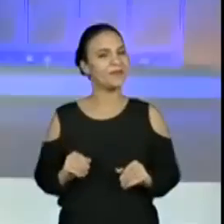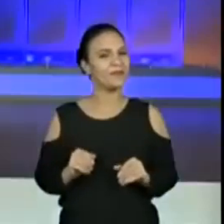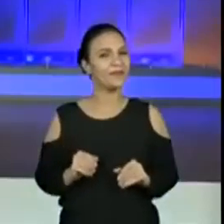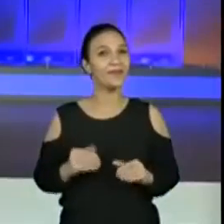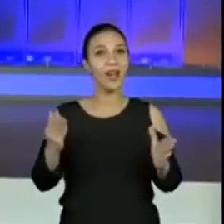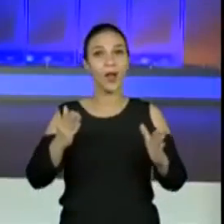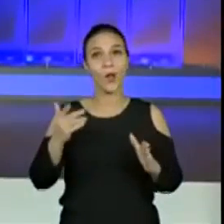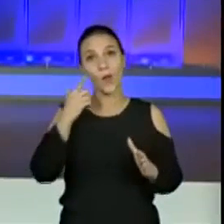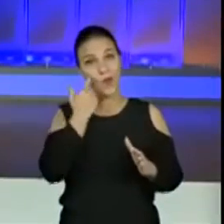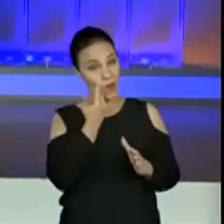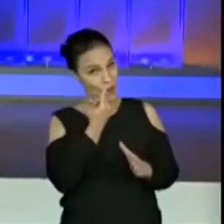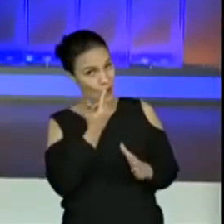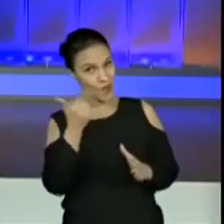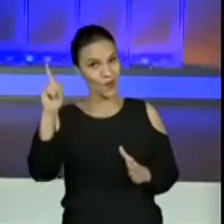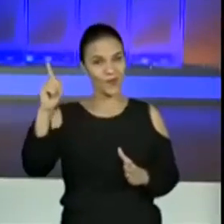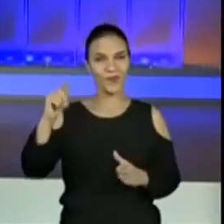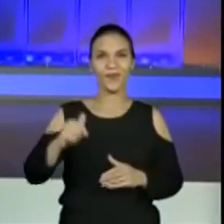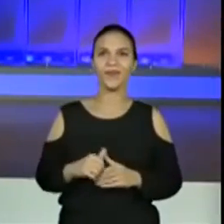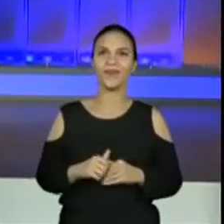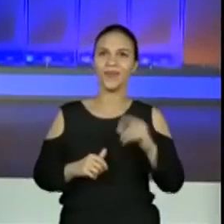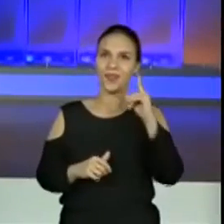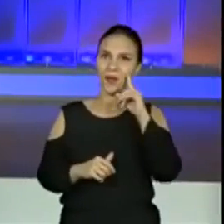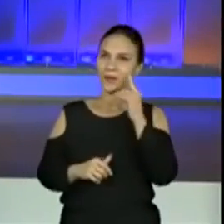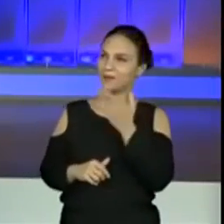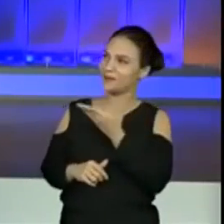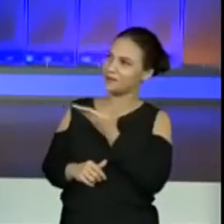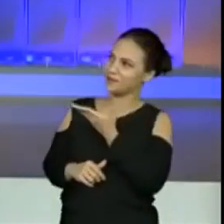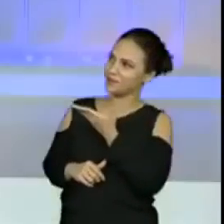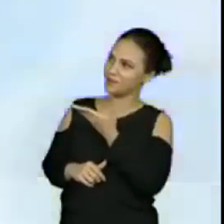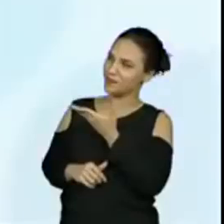a gente vai para a outra ponta. Vamos lá? Agora essa daqui, ó.